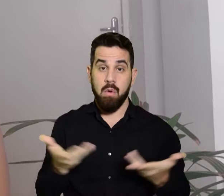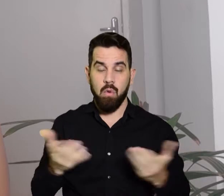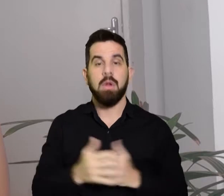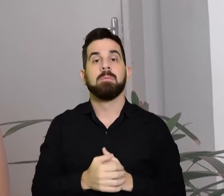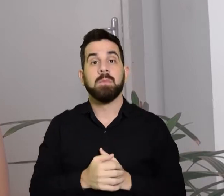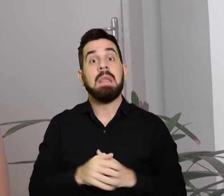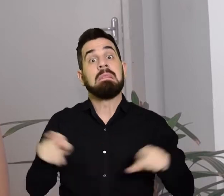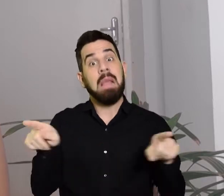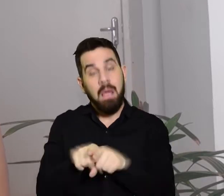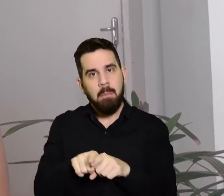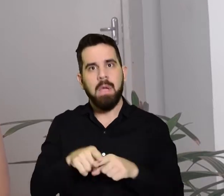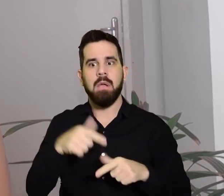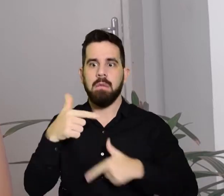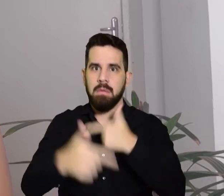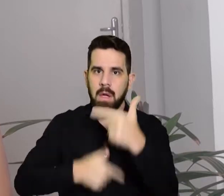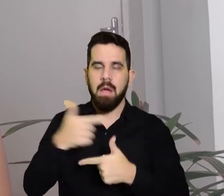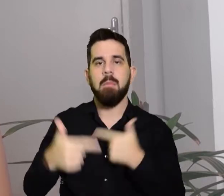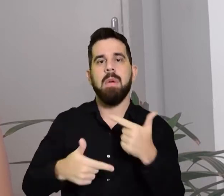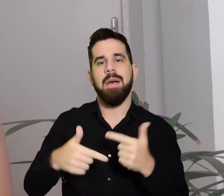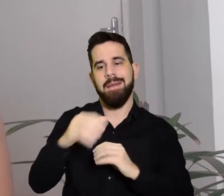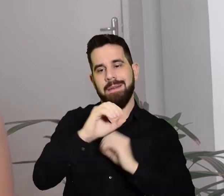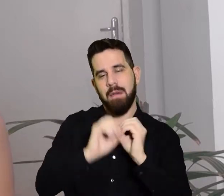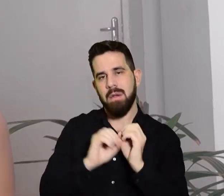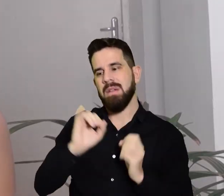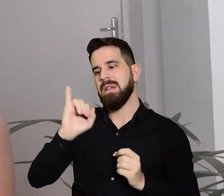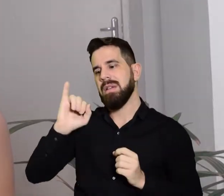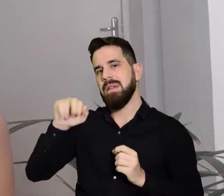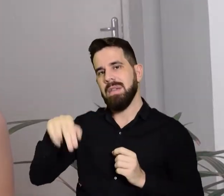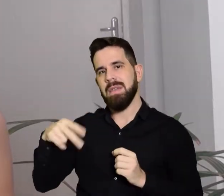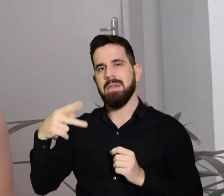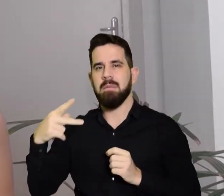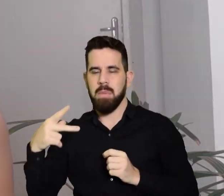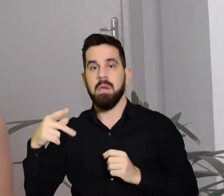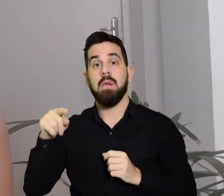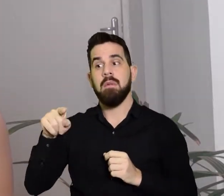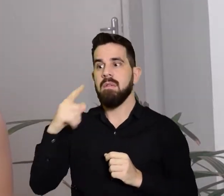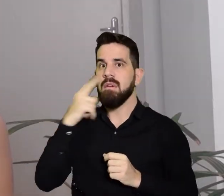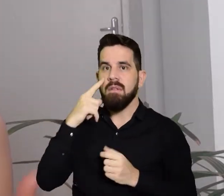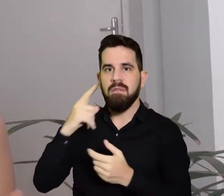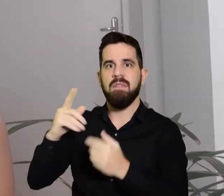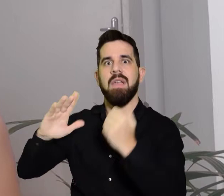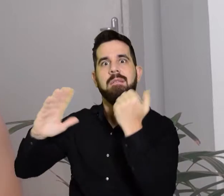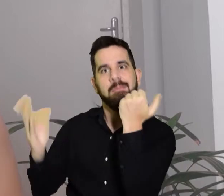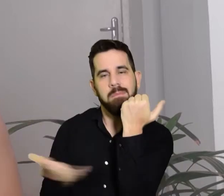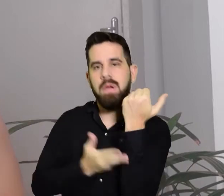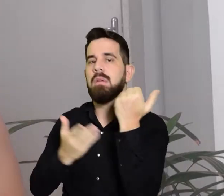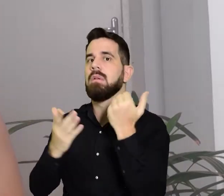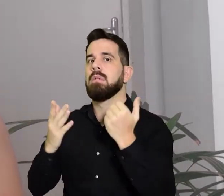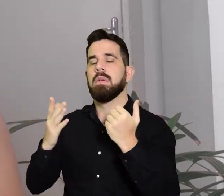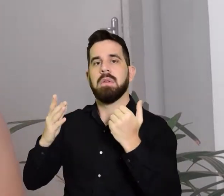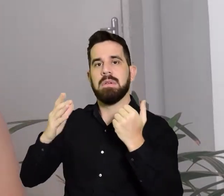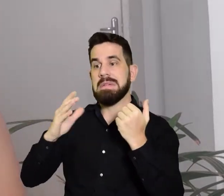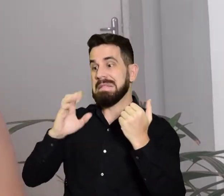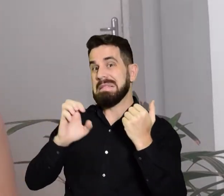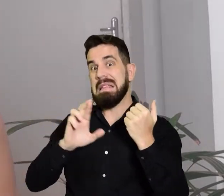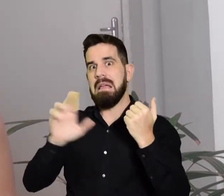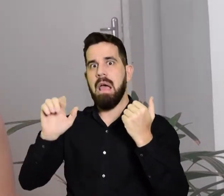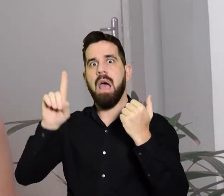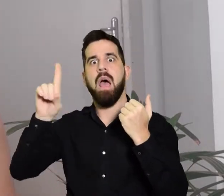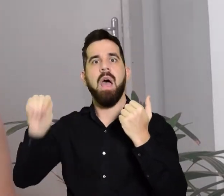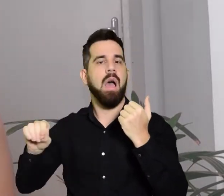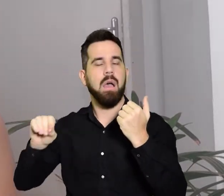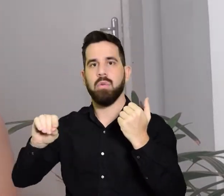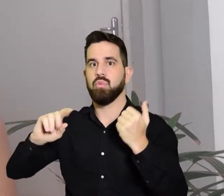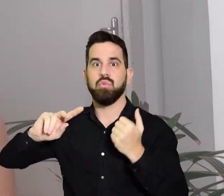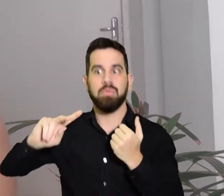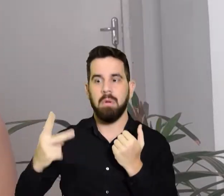hoje, você confere o trabalho da UFG em parceria com o INPE para monitorar o desmatamento do cerrado. Metade